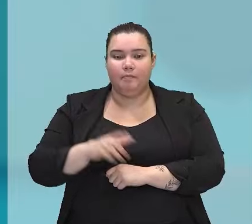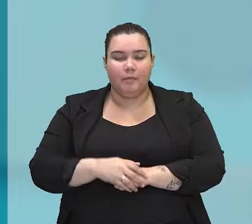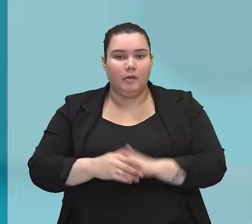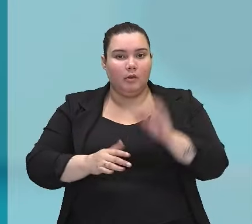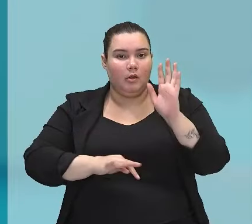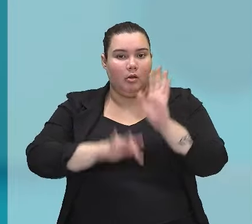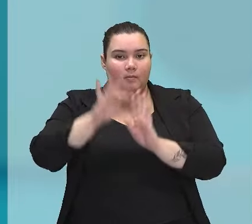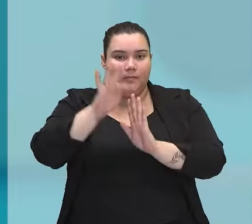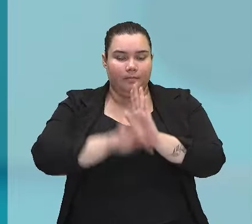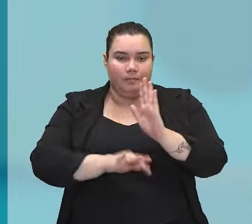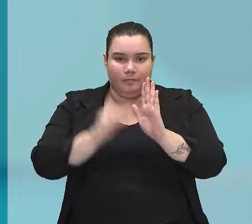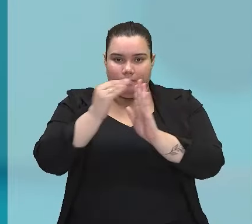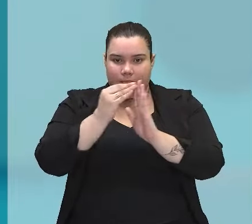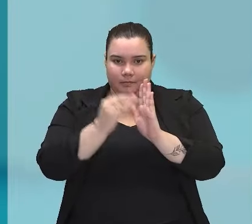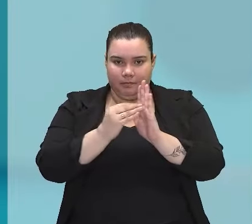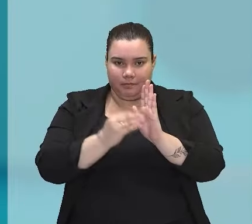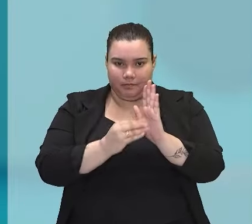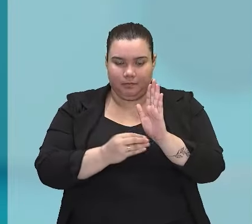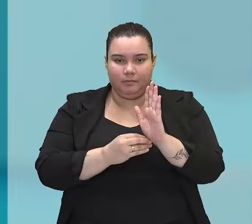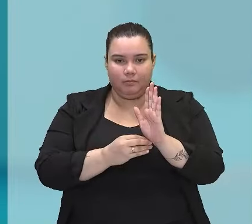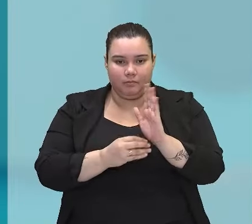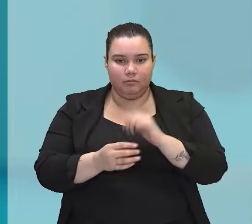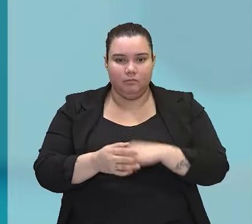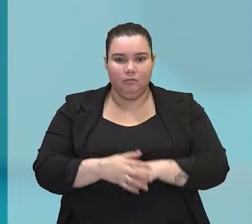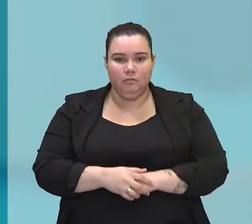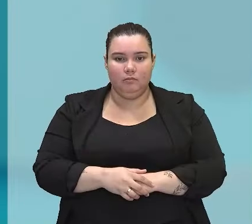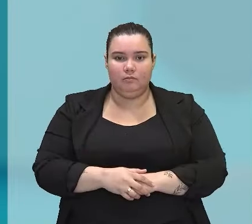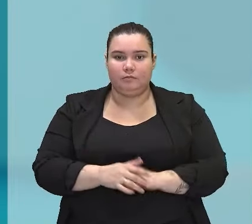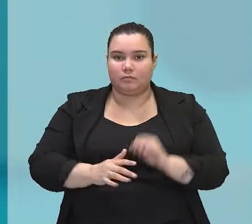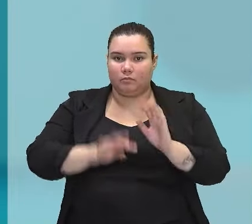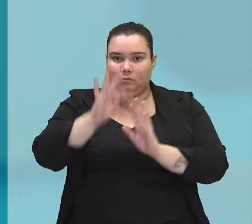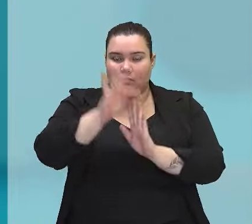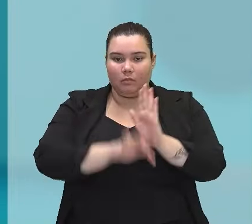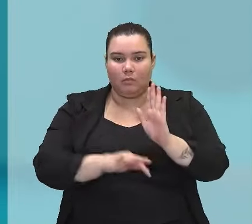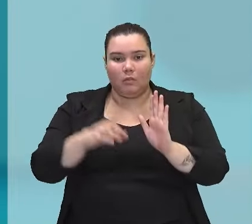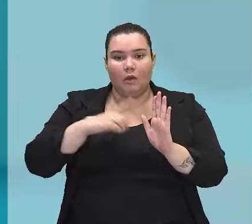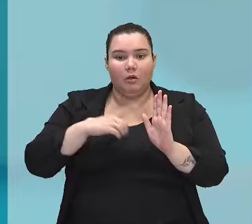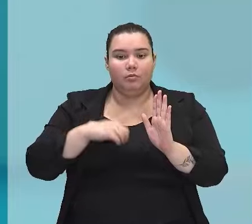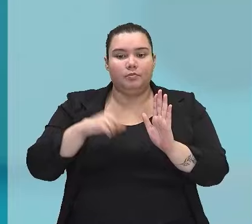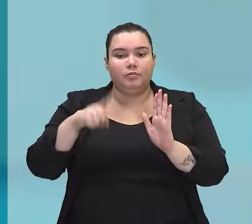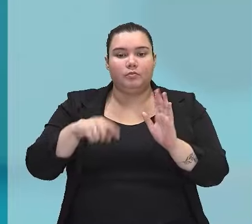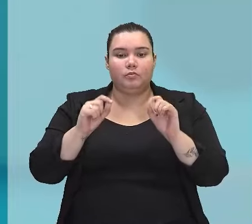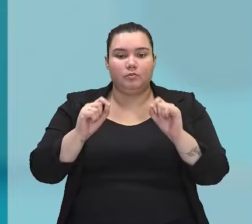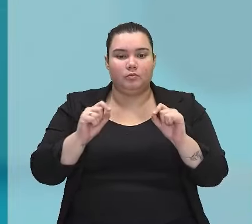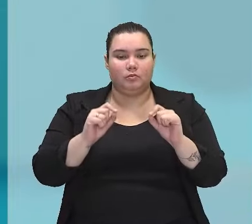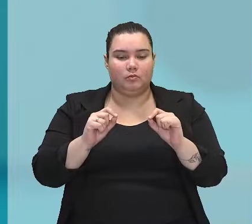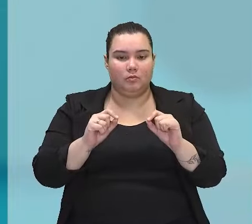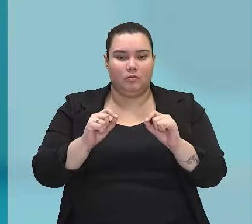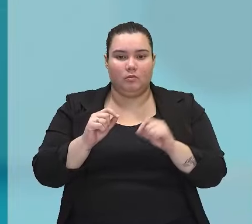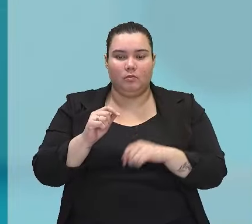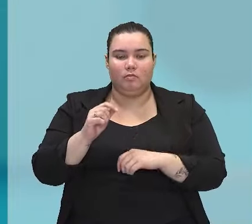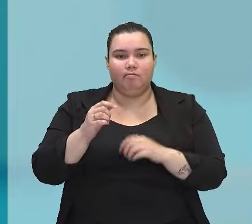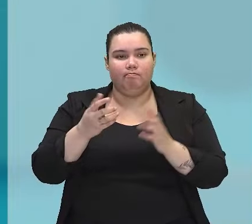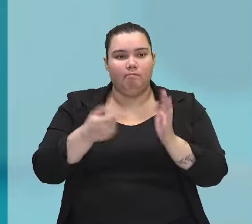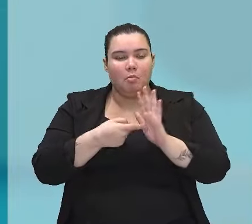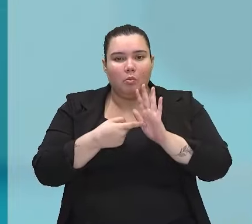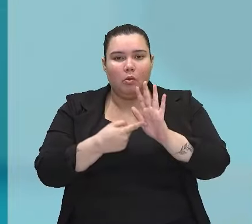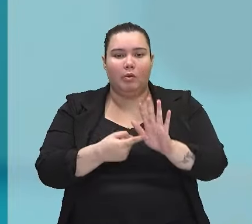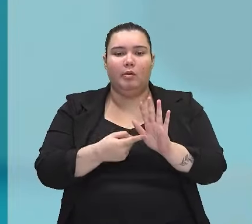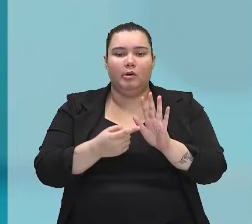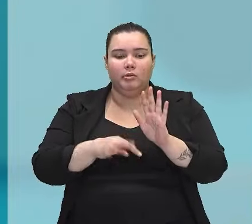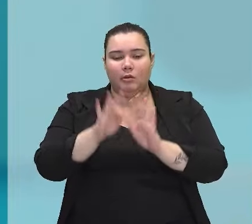de textos literários. Textos que têm, por tradição, serem mais expressivos,